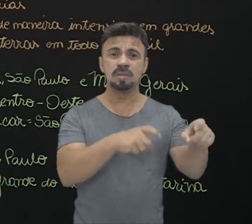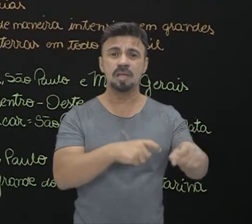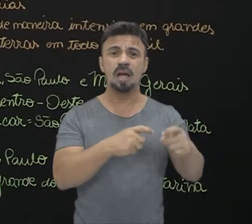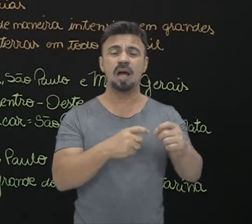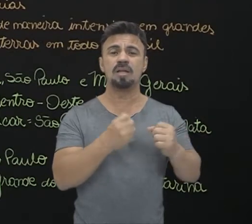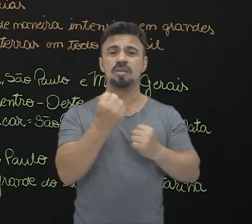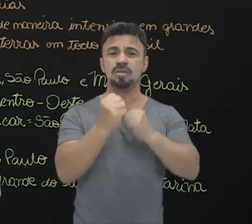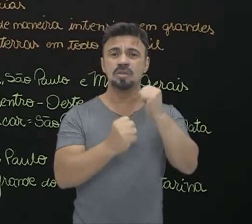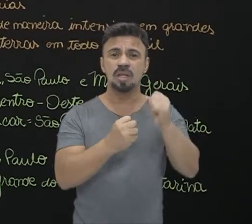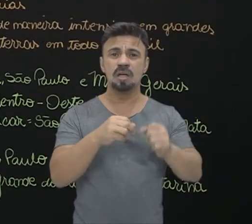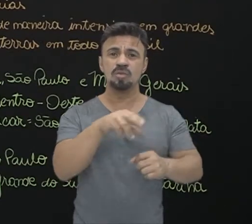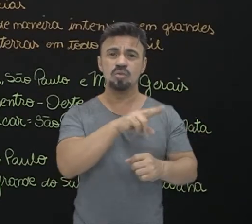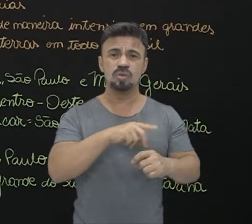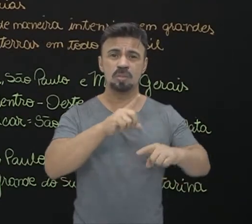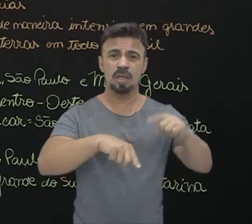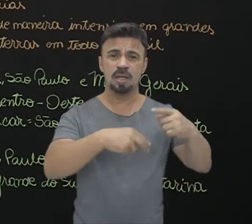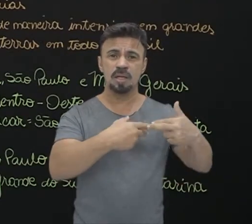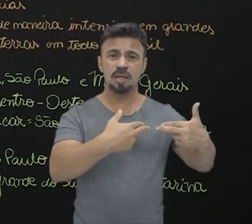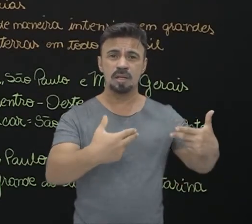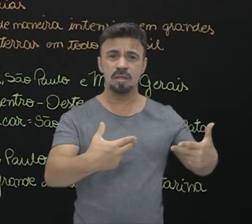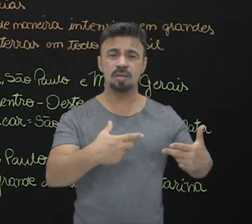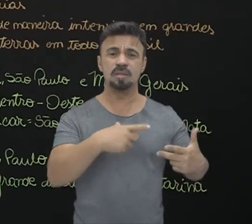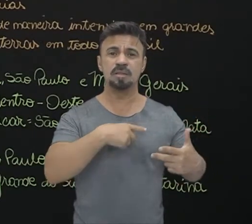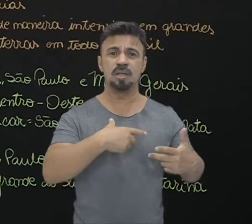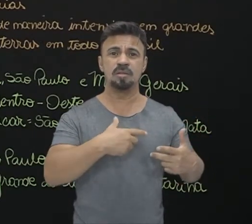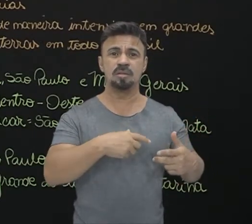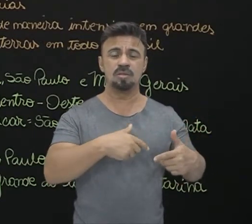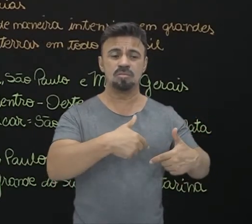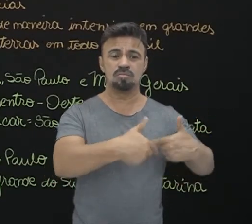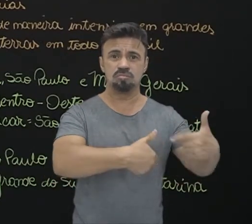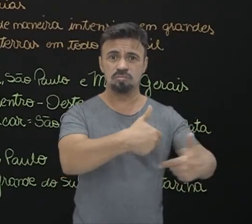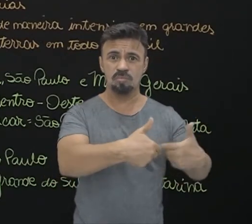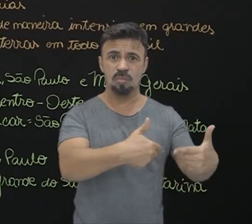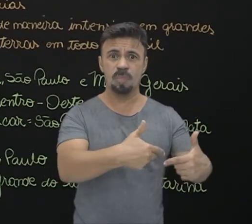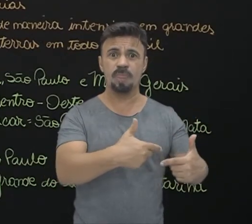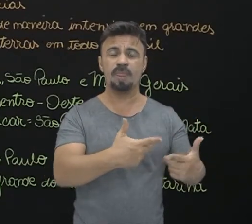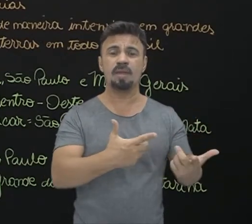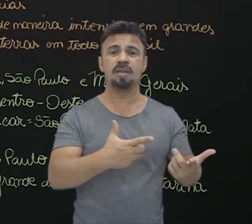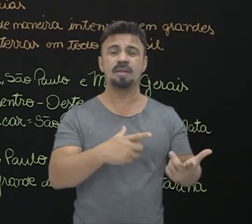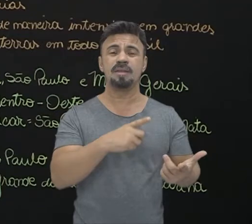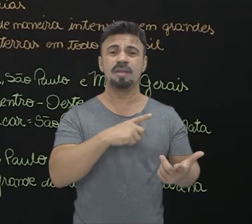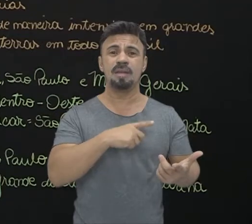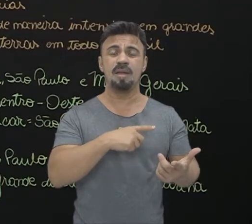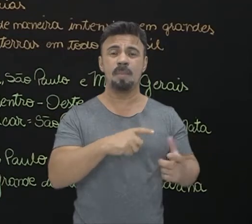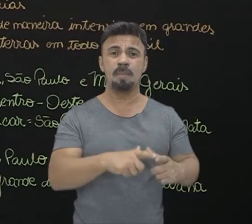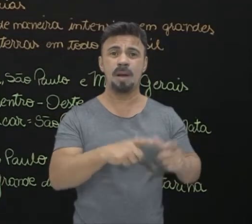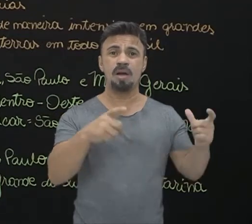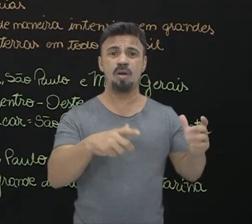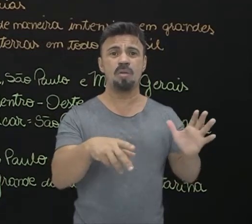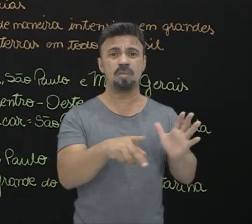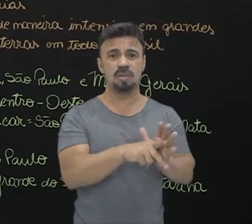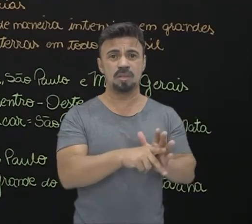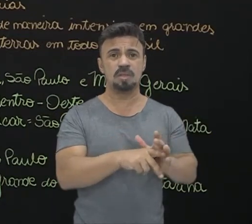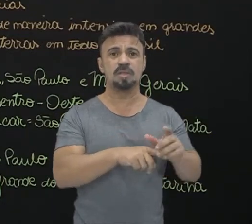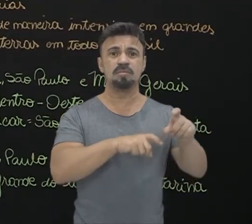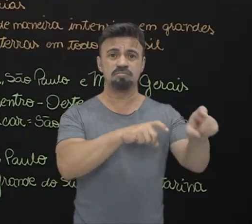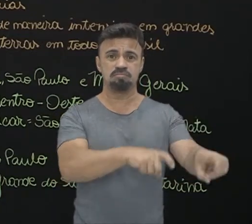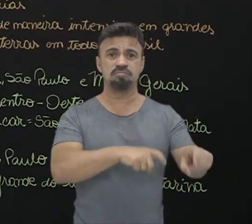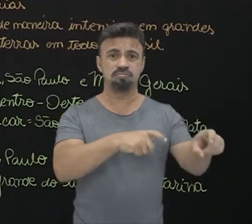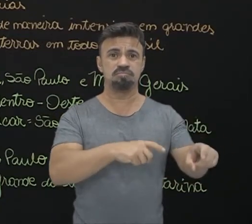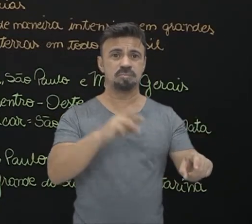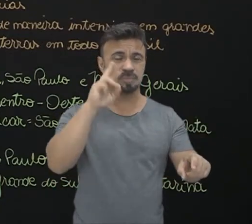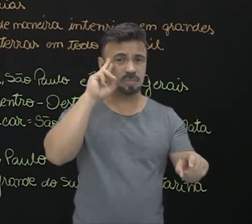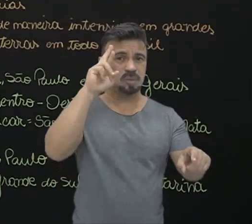utilizando o material da produção primária, acabam tendo a maior propriedade. Os grandes produtores